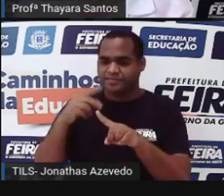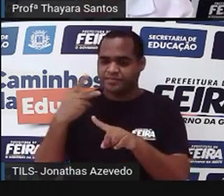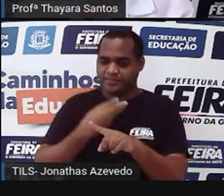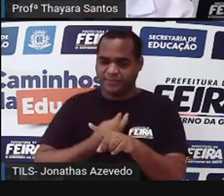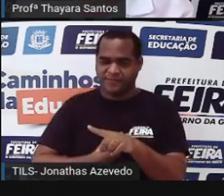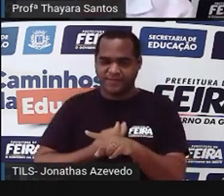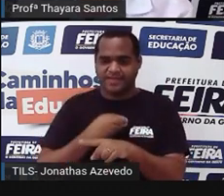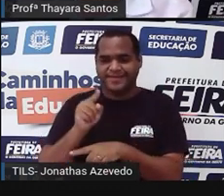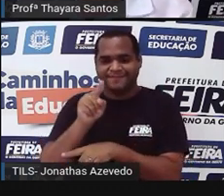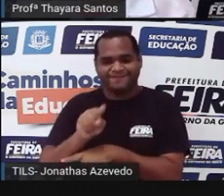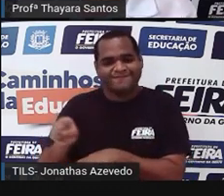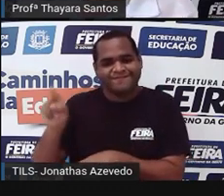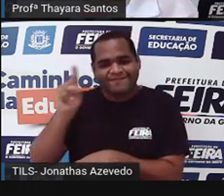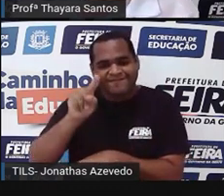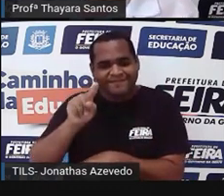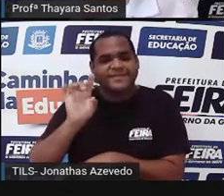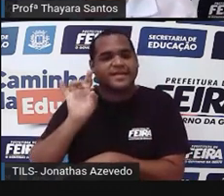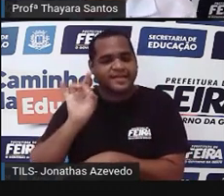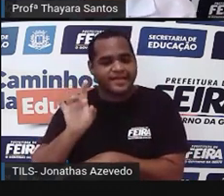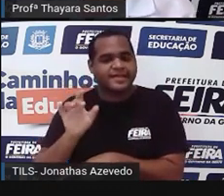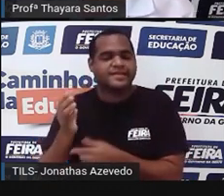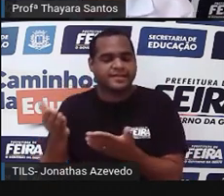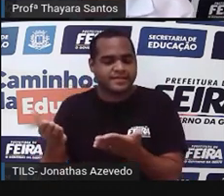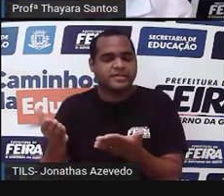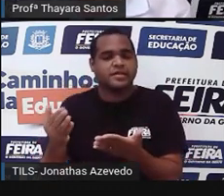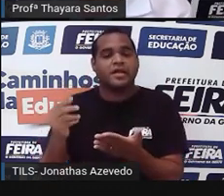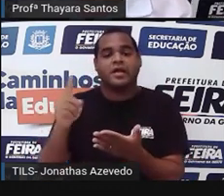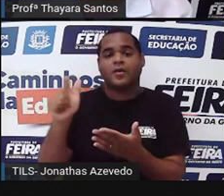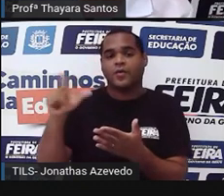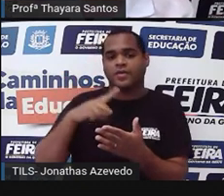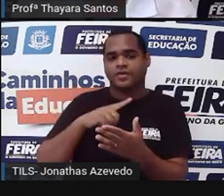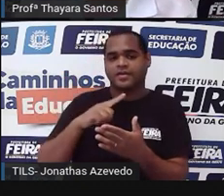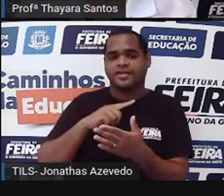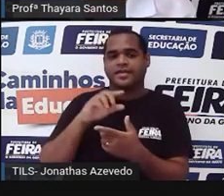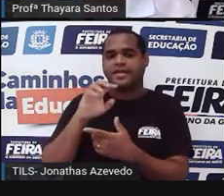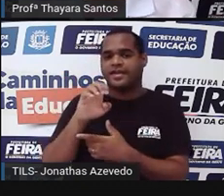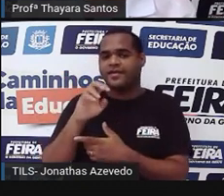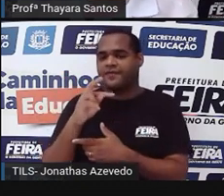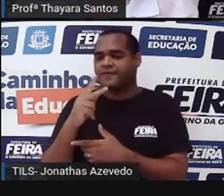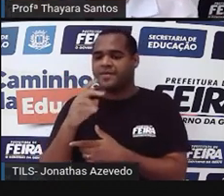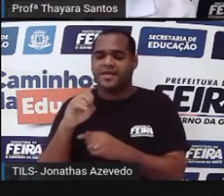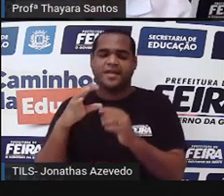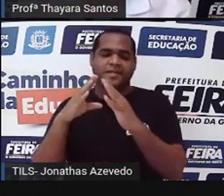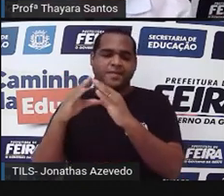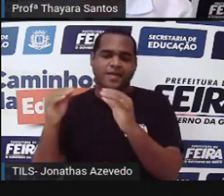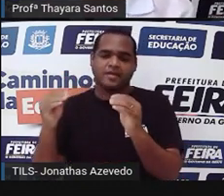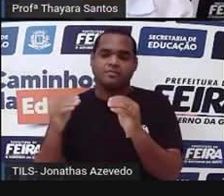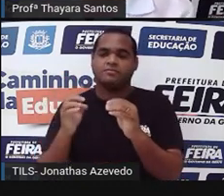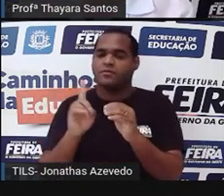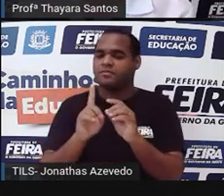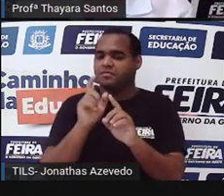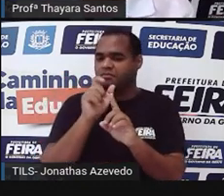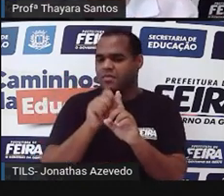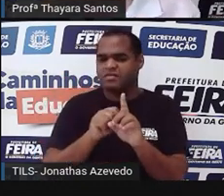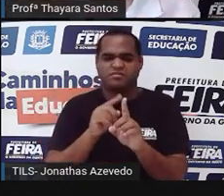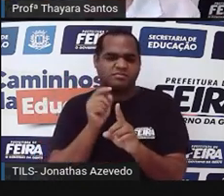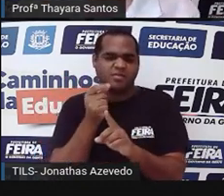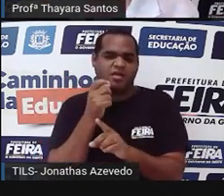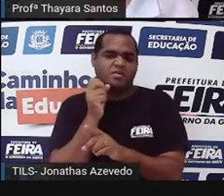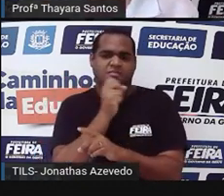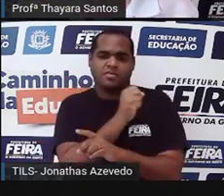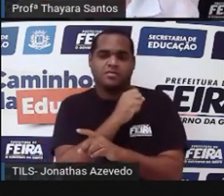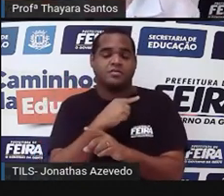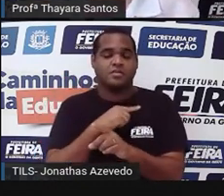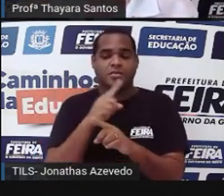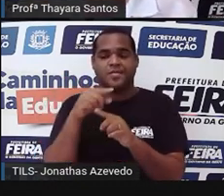dessas plantas. E o esporófito é a fase que a gente chama de efêmera ou passageira. Porque ele só aparece ali para se reproduzir, depois